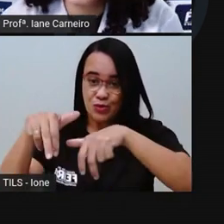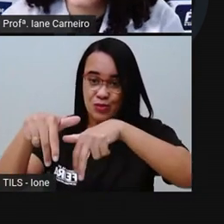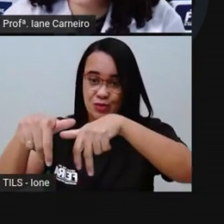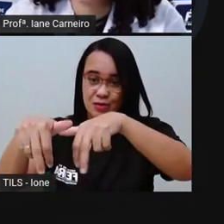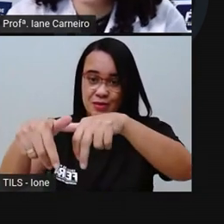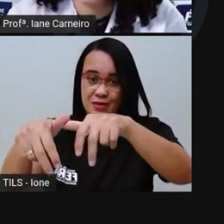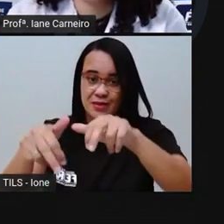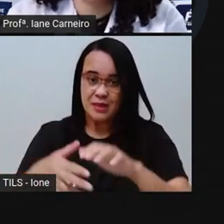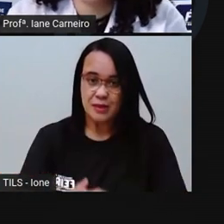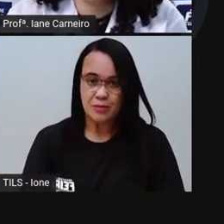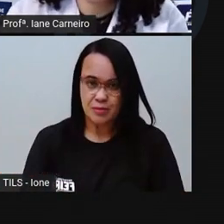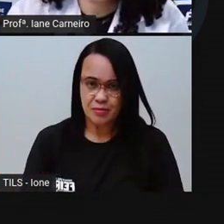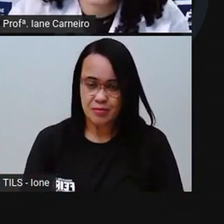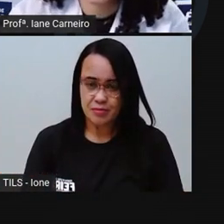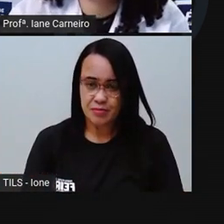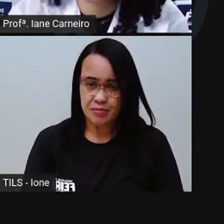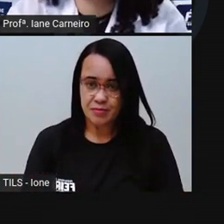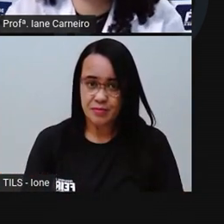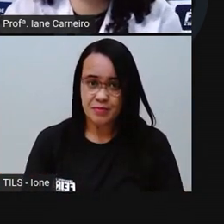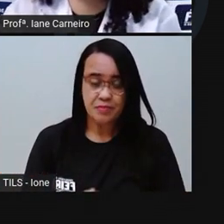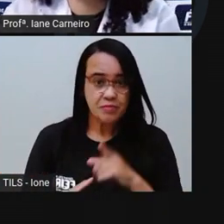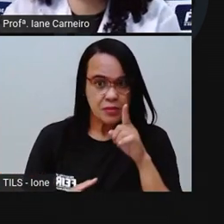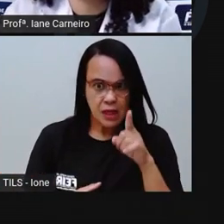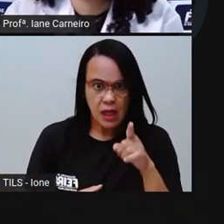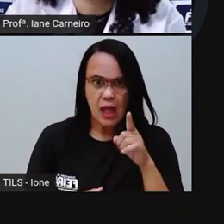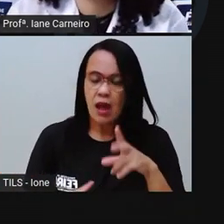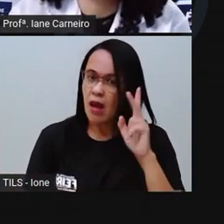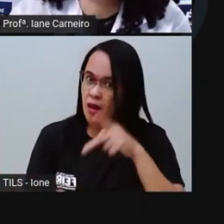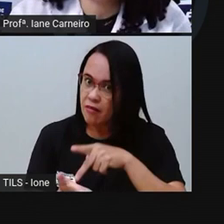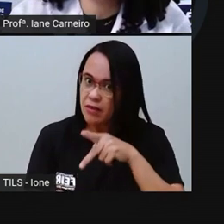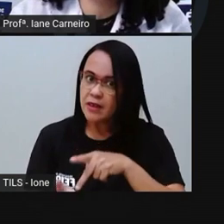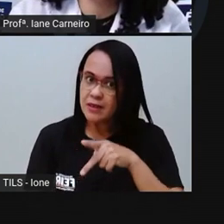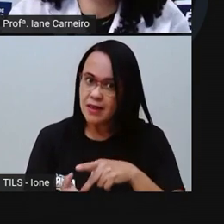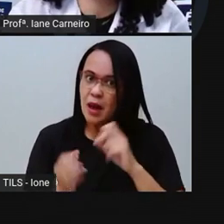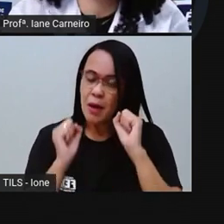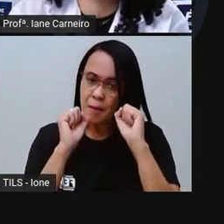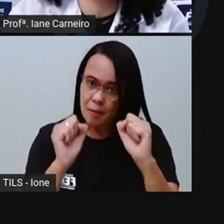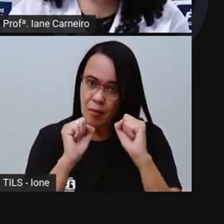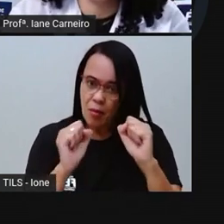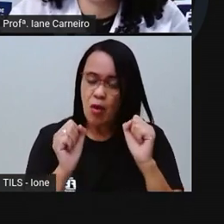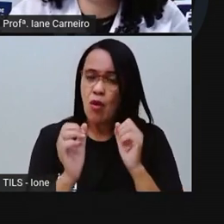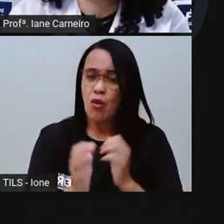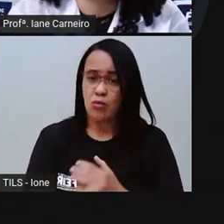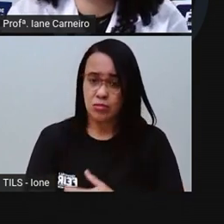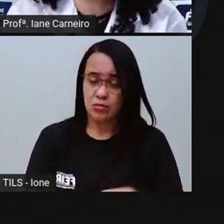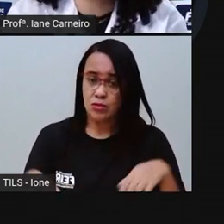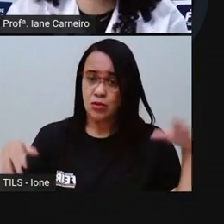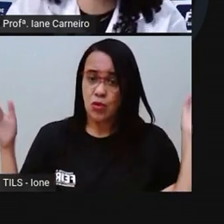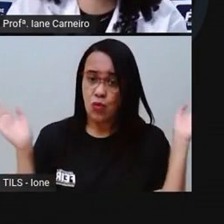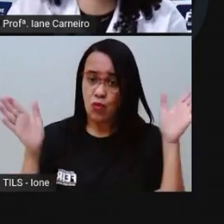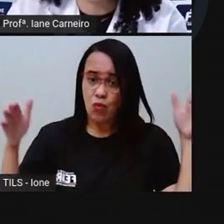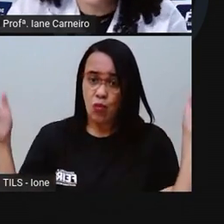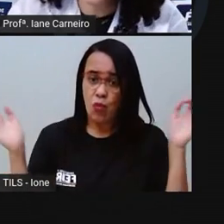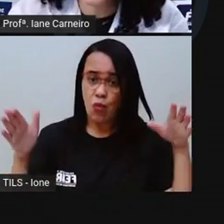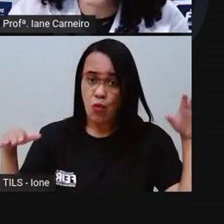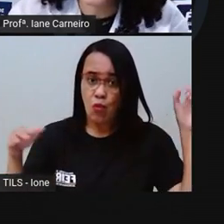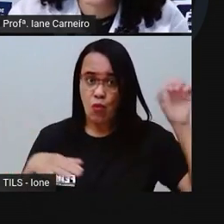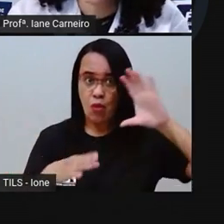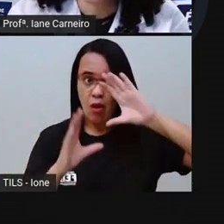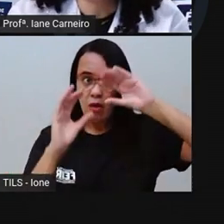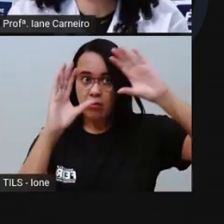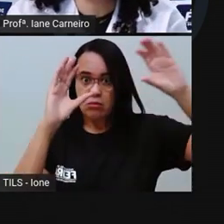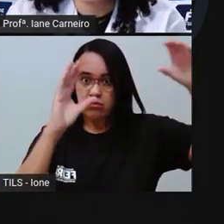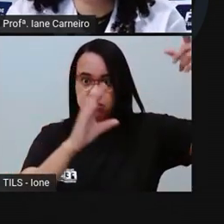Será mesmo que posso realizar esse sonho? Ir lá em cima, nas nuvens, ver tudo do alto?